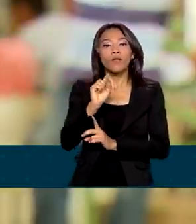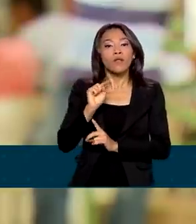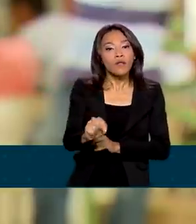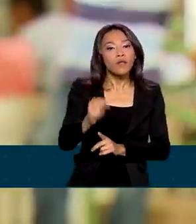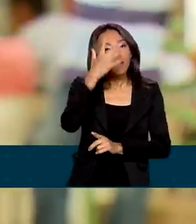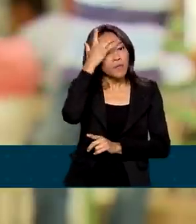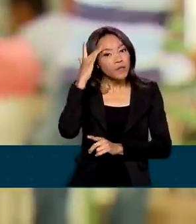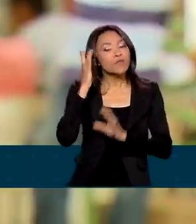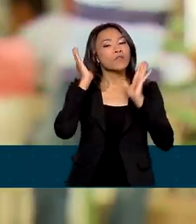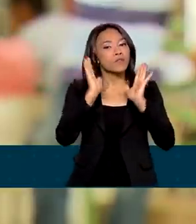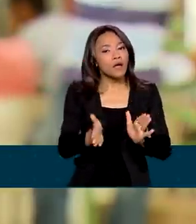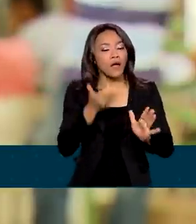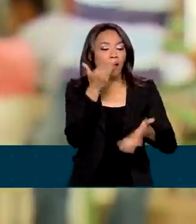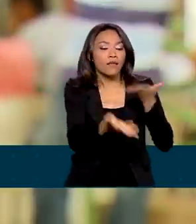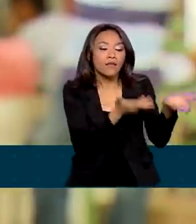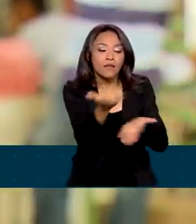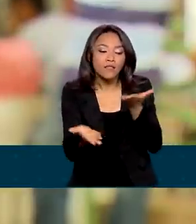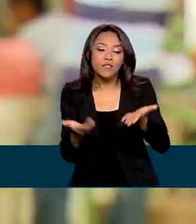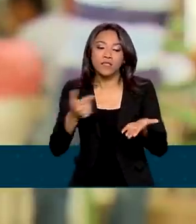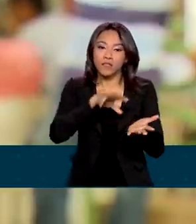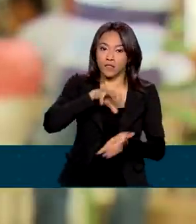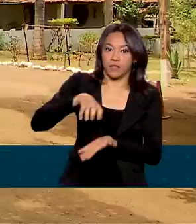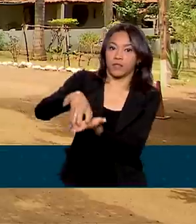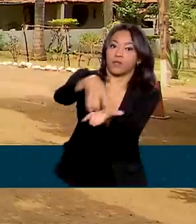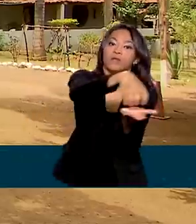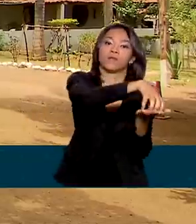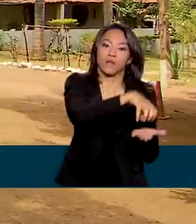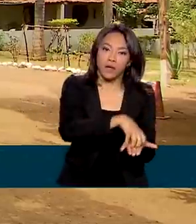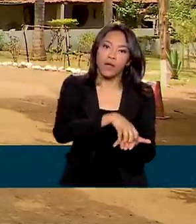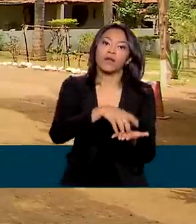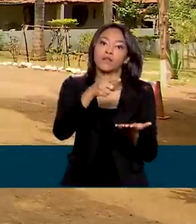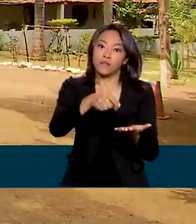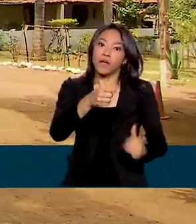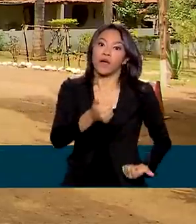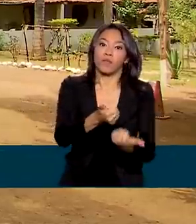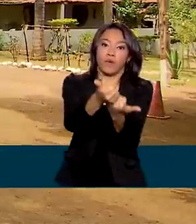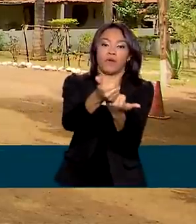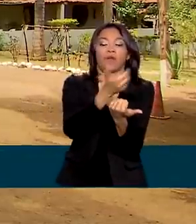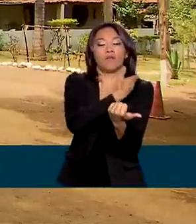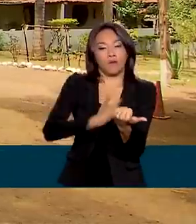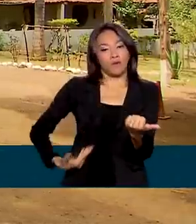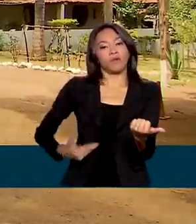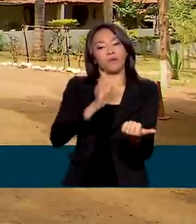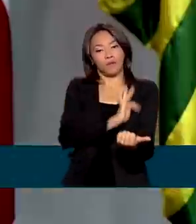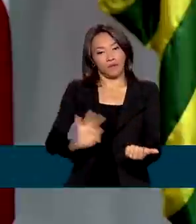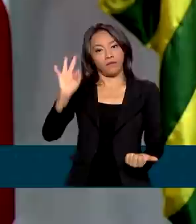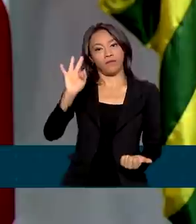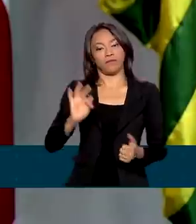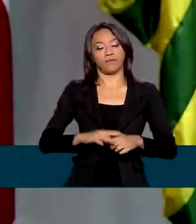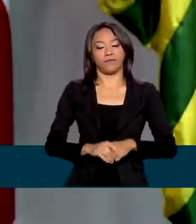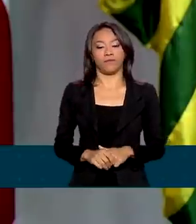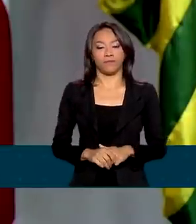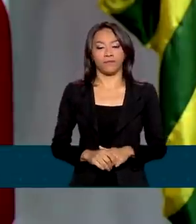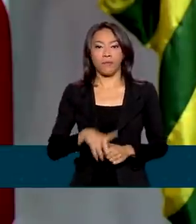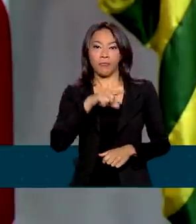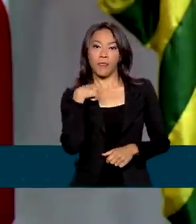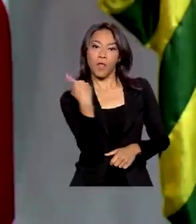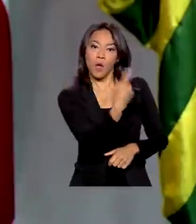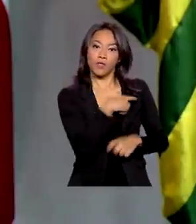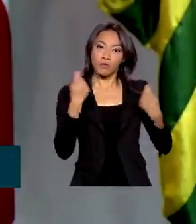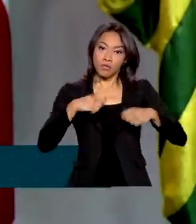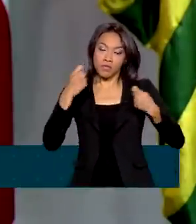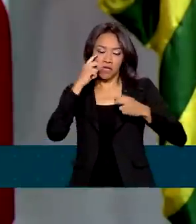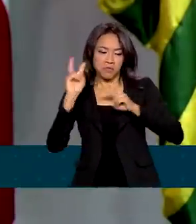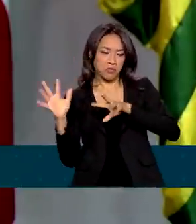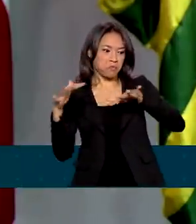foram atendidas em comunidades terapêuticas financiadas pelo governo federal. Precisamos reconhecer e